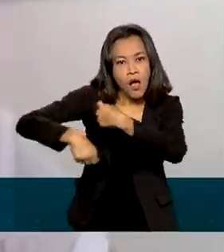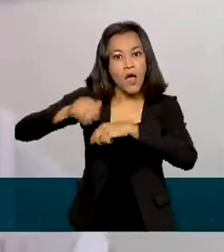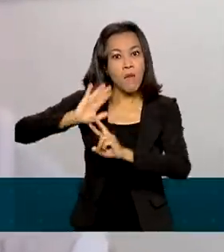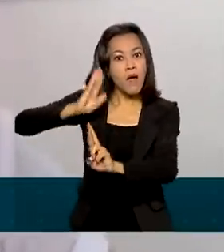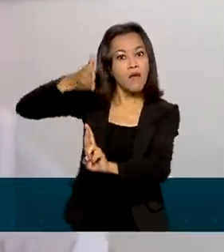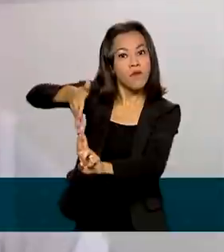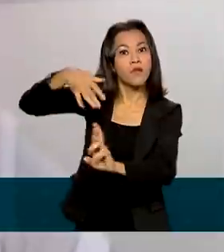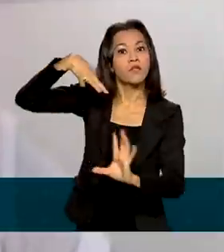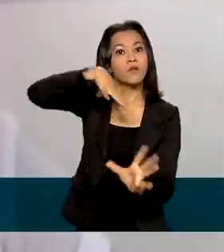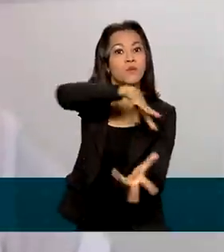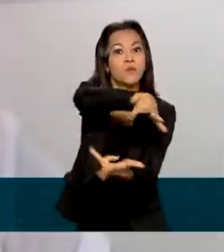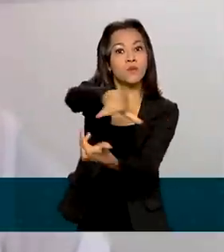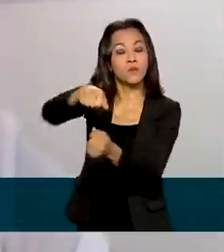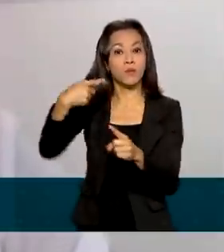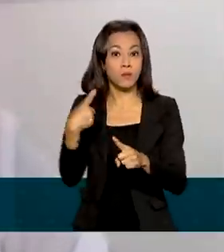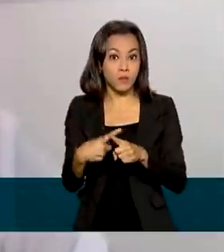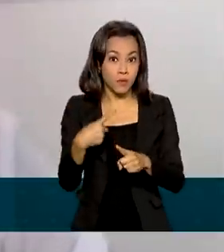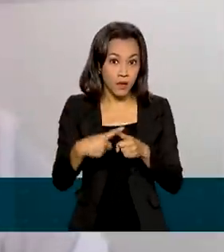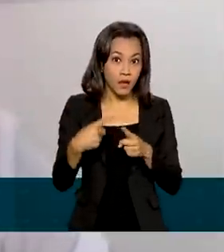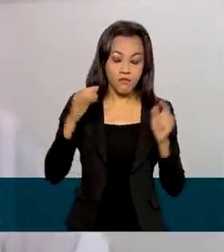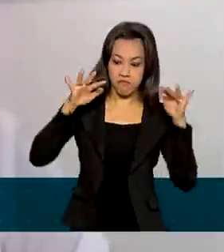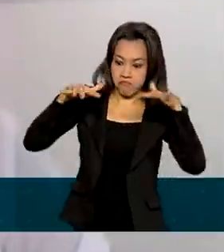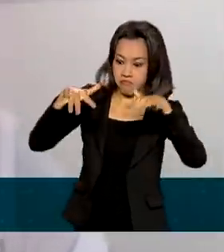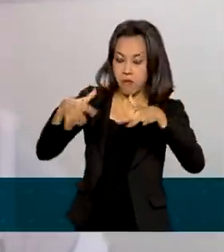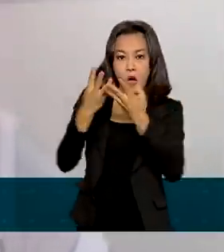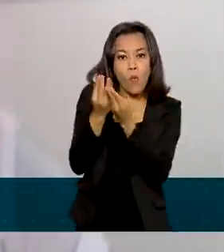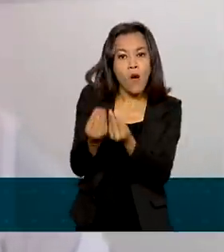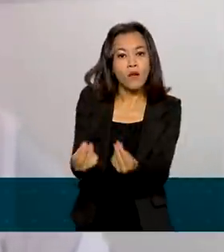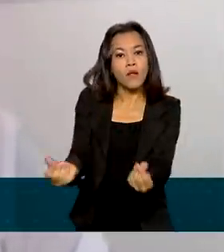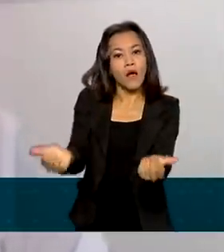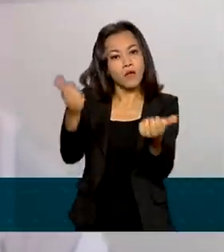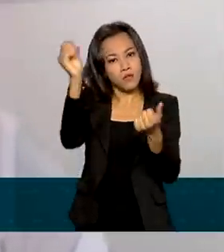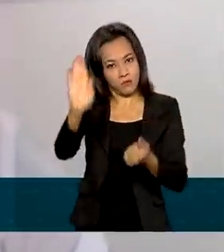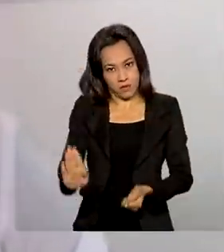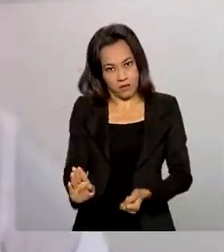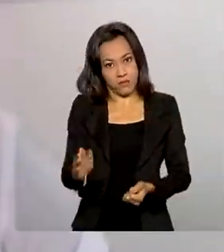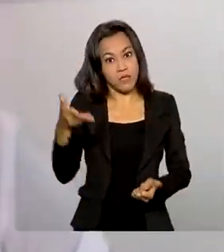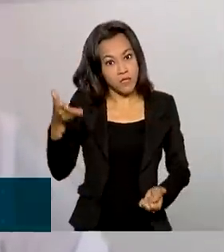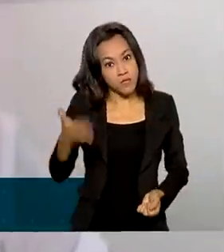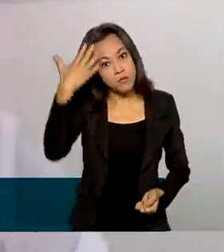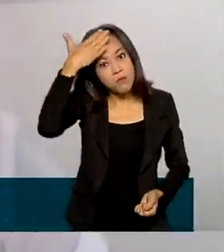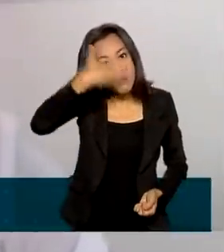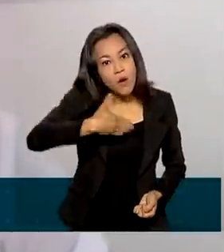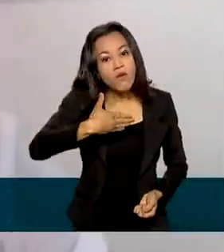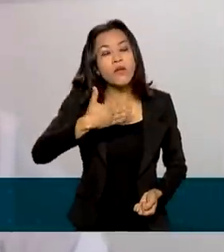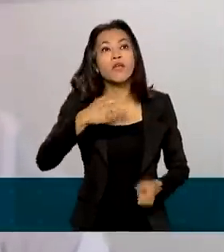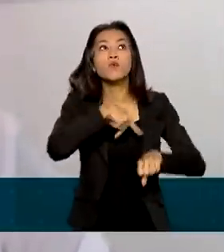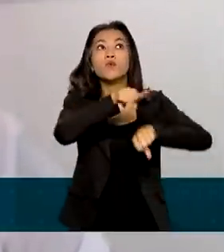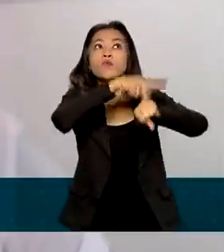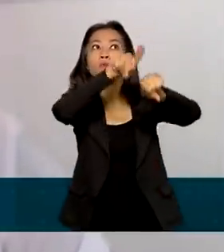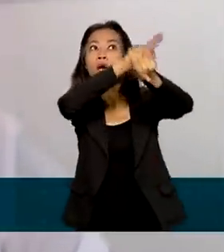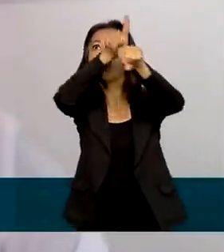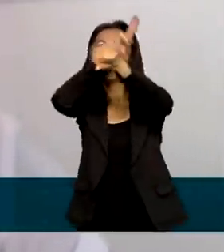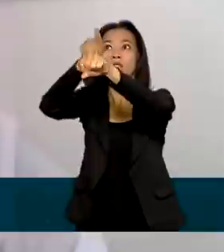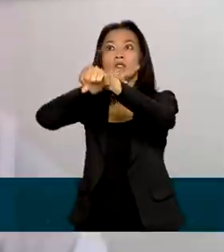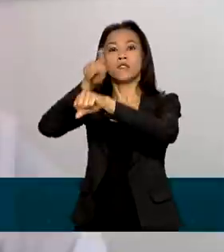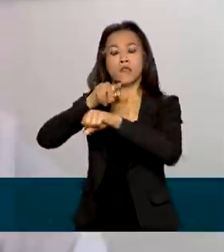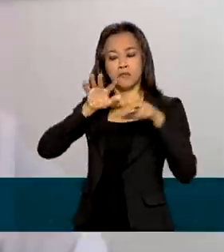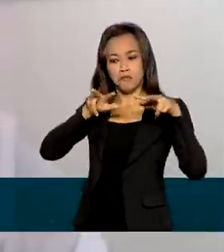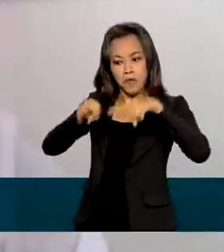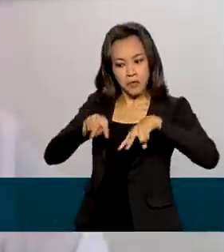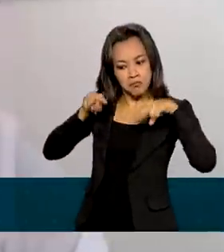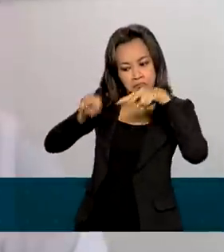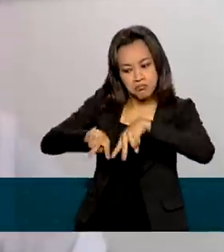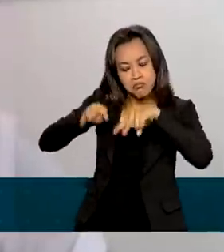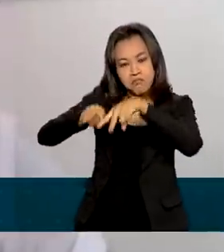porque são reconhecidos pela sua qualidade. Isso demonstra que o consumidor ao redor do mundo, os importadores, veem cada